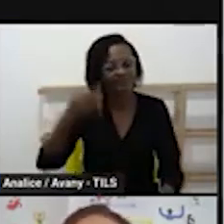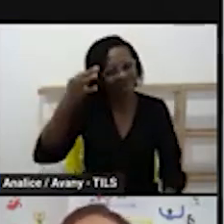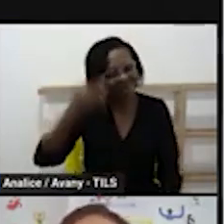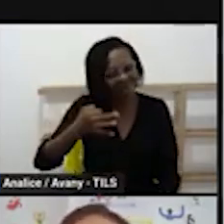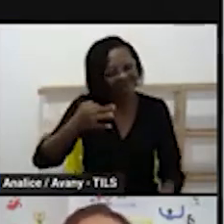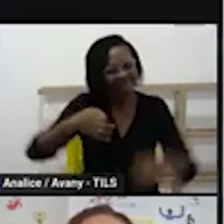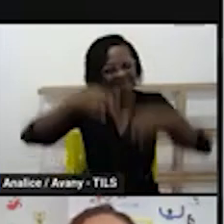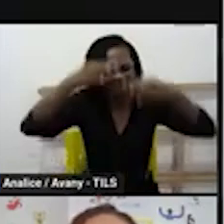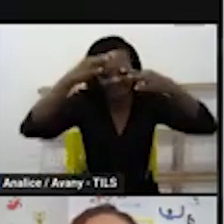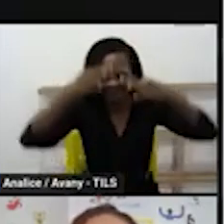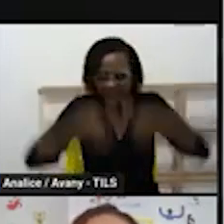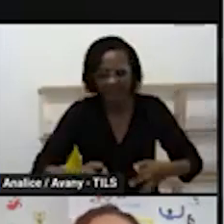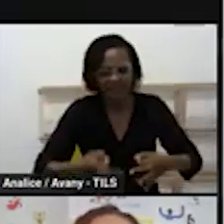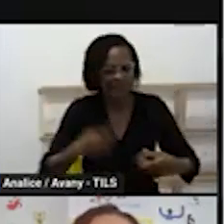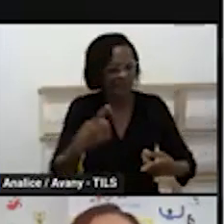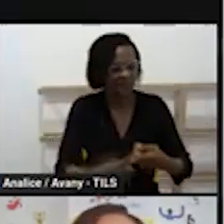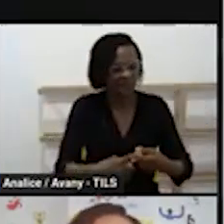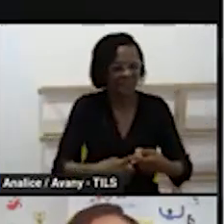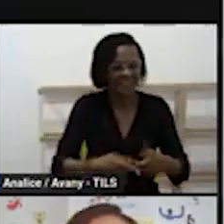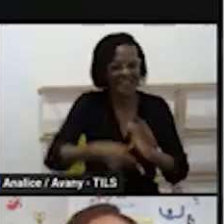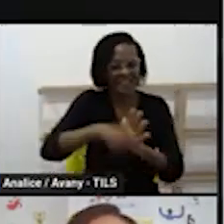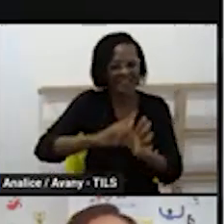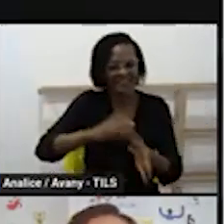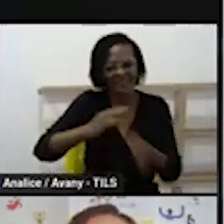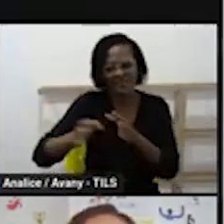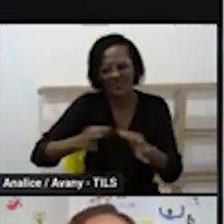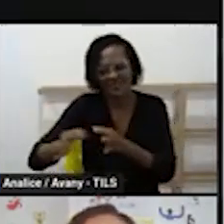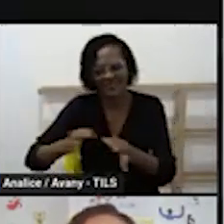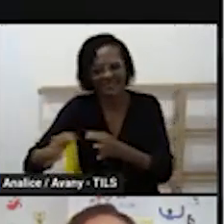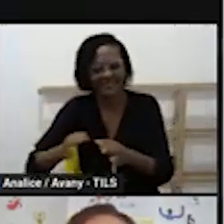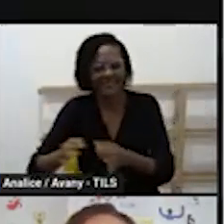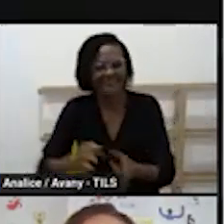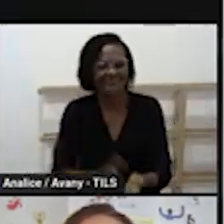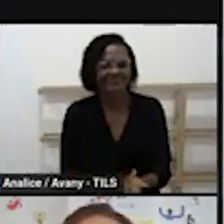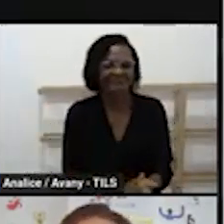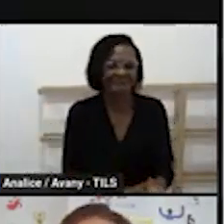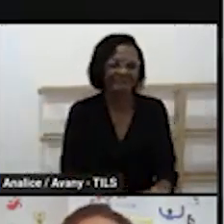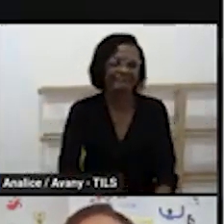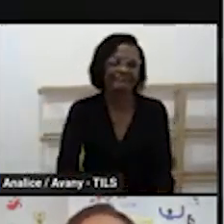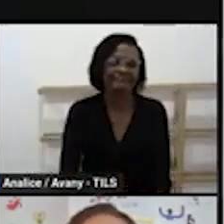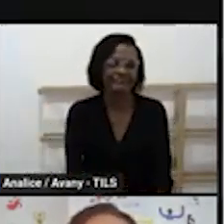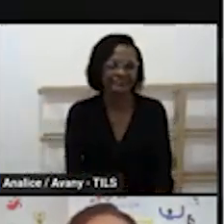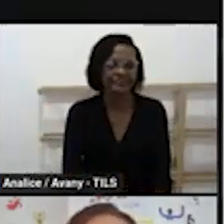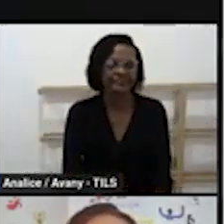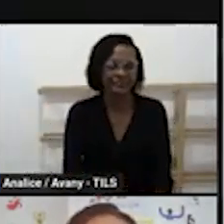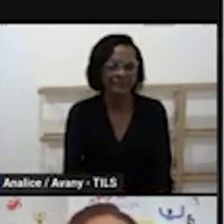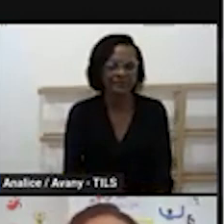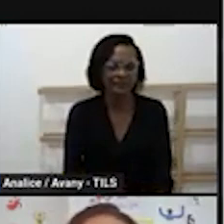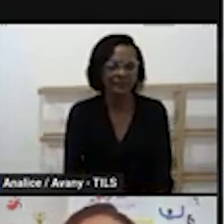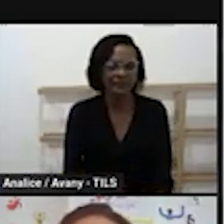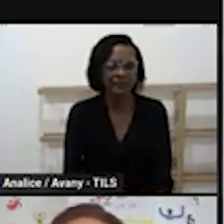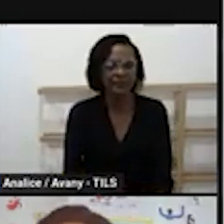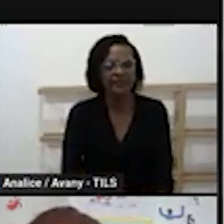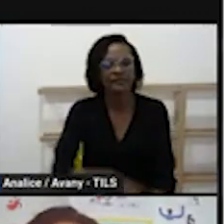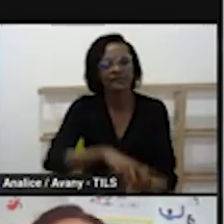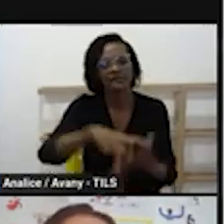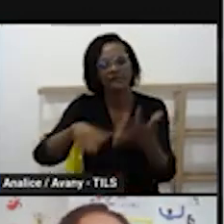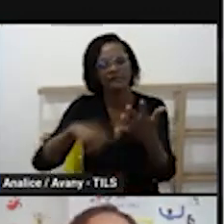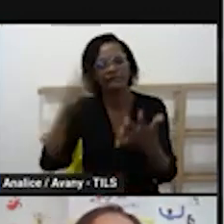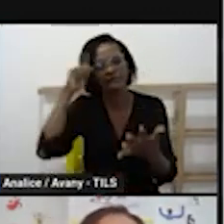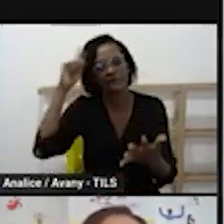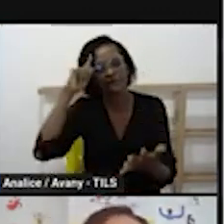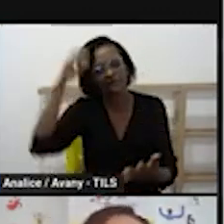integral da criança que tá ligado à rotina. Então, a gente vai pensar nessa rotina em que as dimensões estejam diluídas